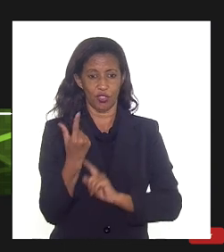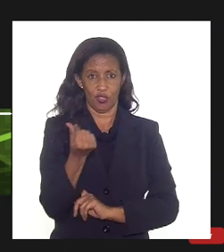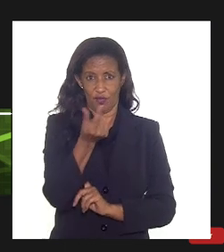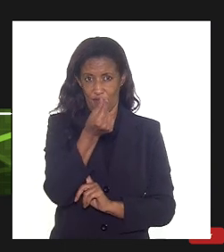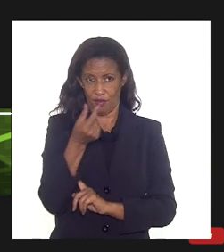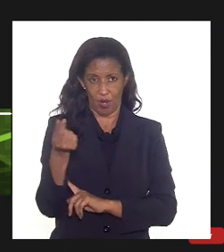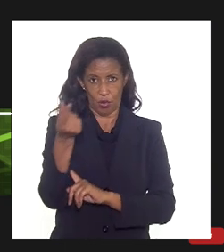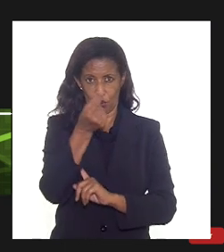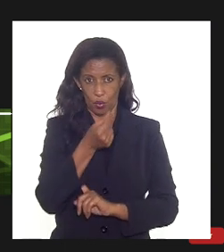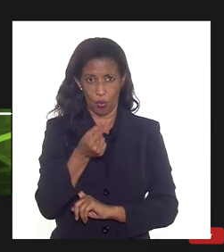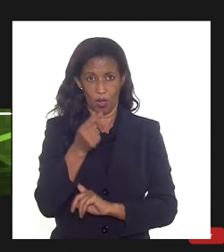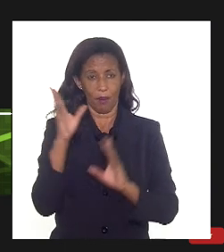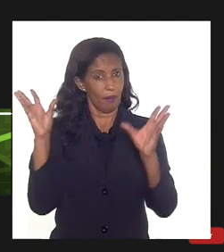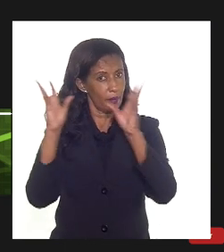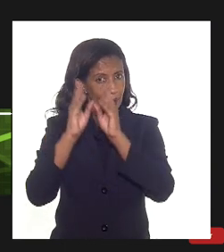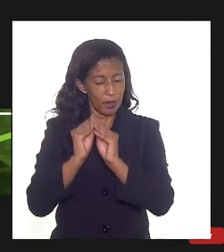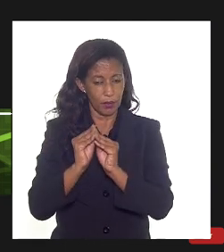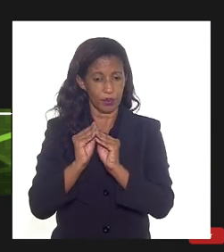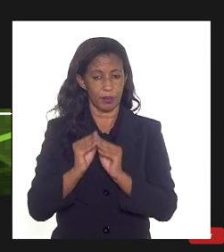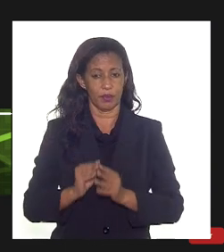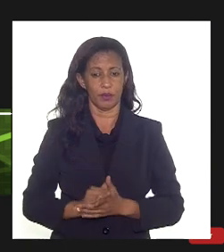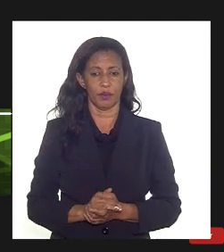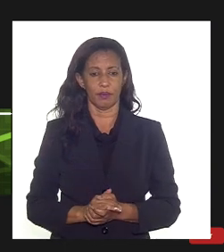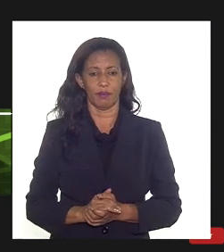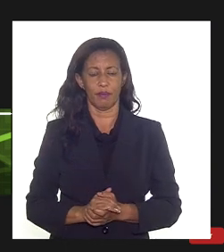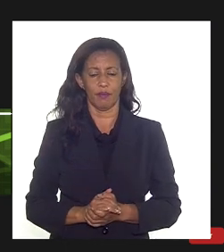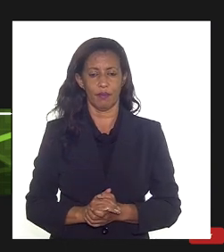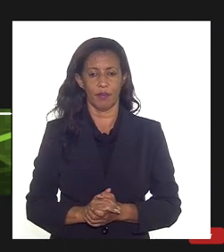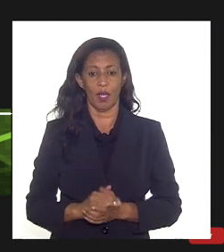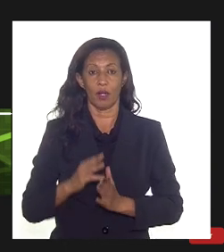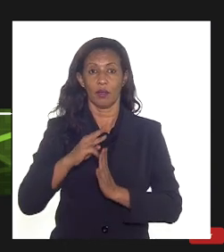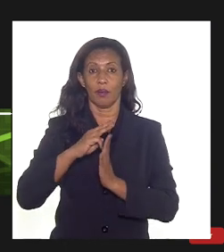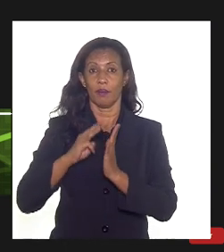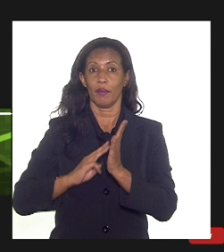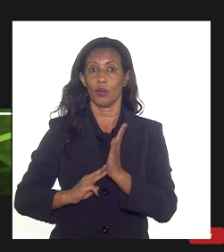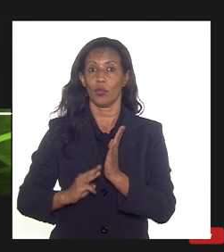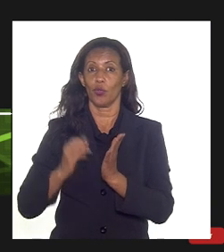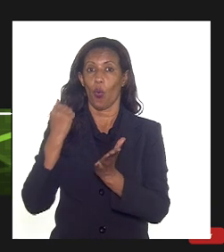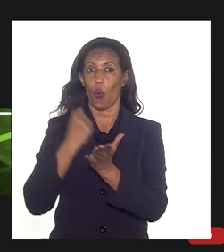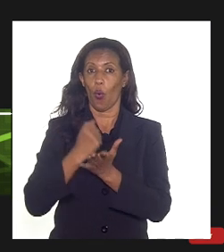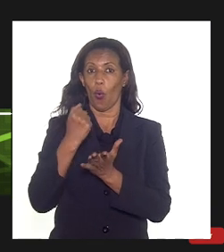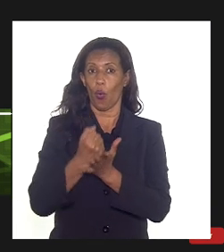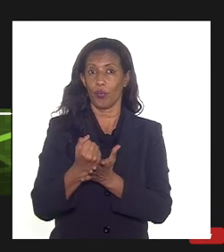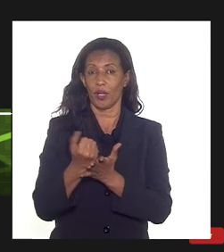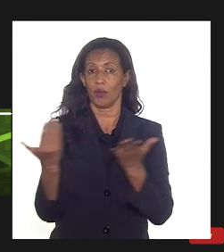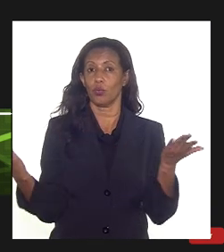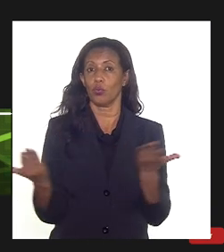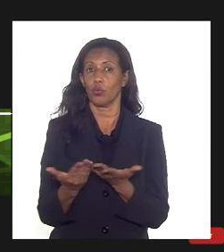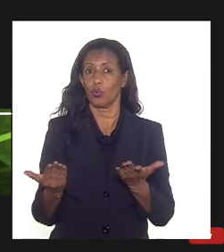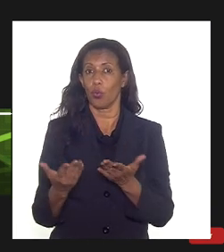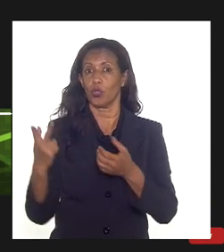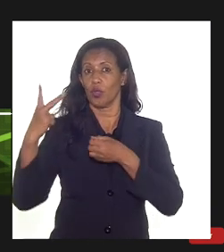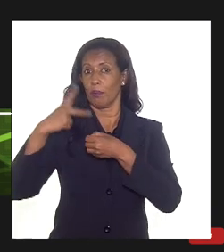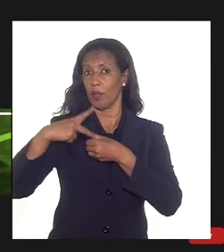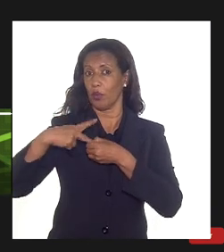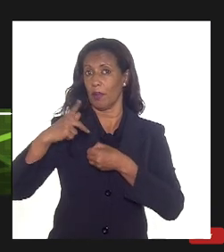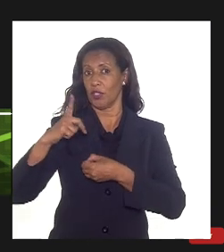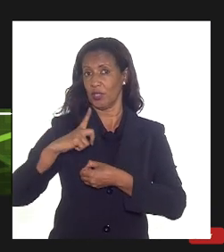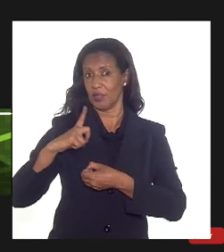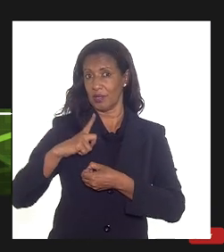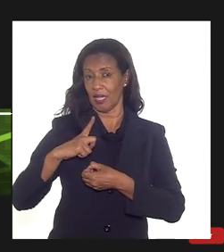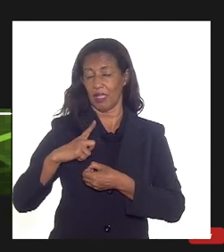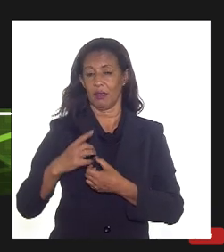tentar sintetizar e resumir a questão da nossa metodologia que contratos hoje a Petrobras oferece no mercado e eu já trago aqui então a visão